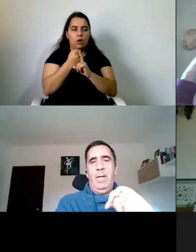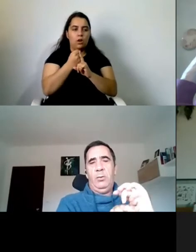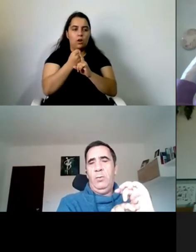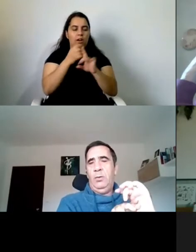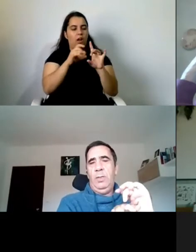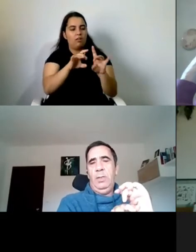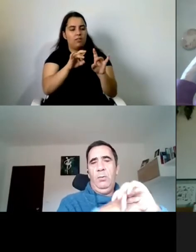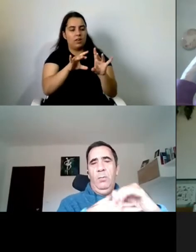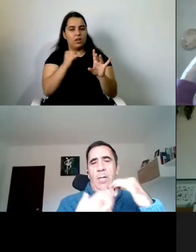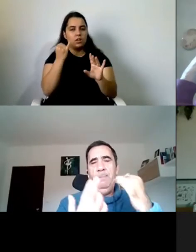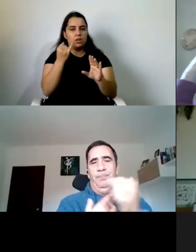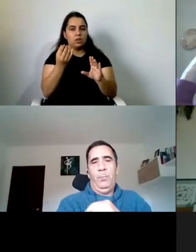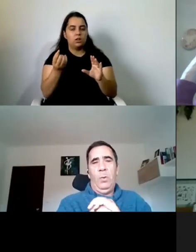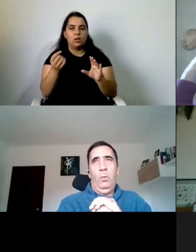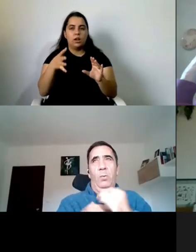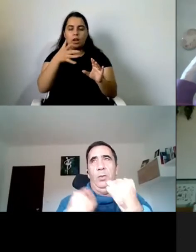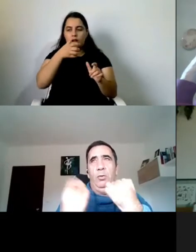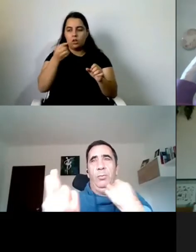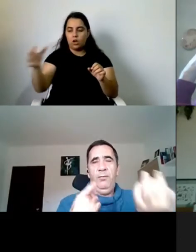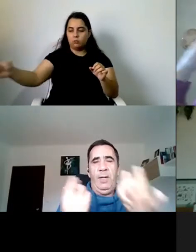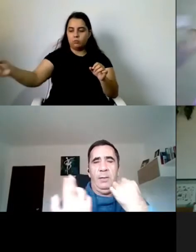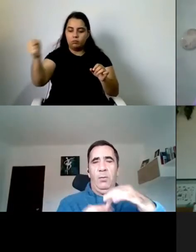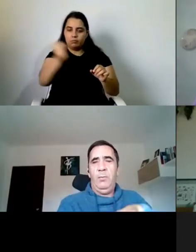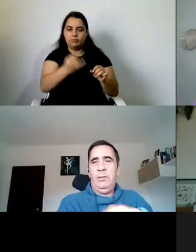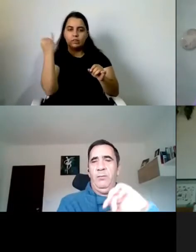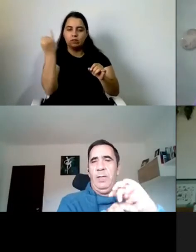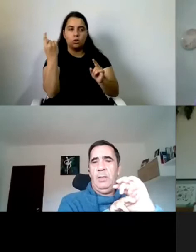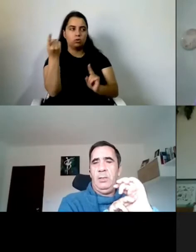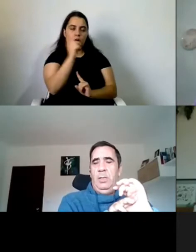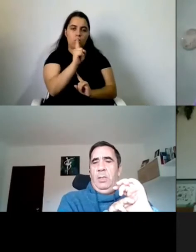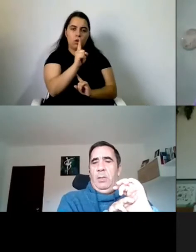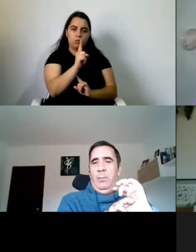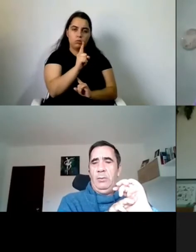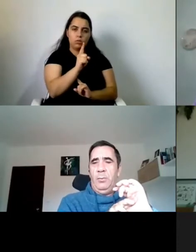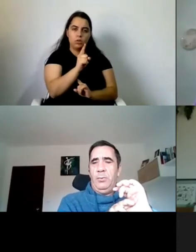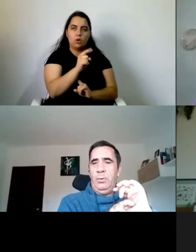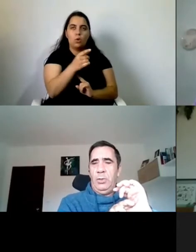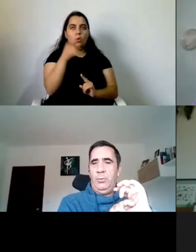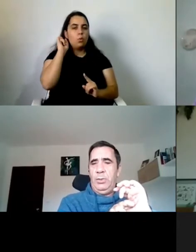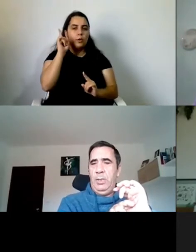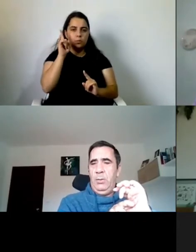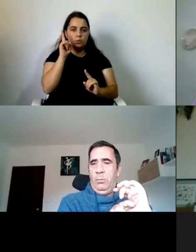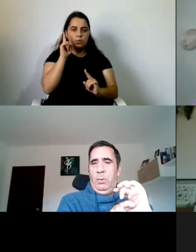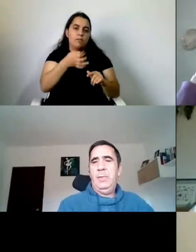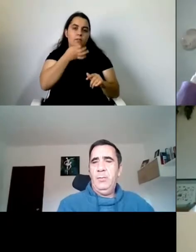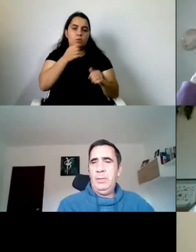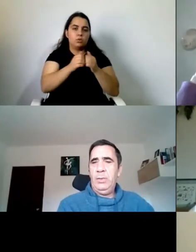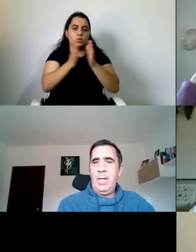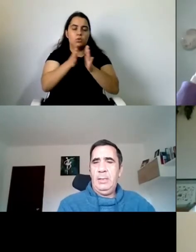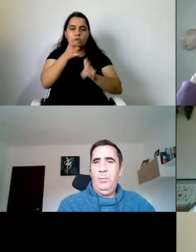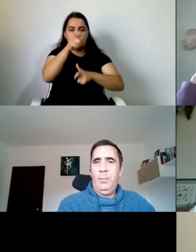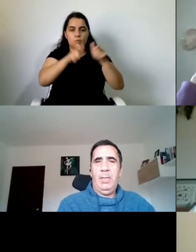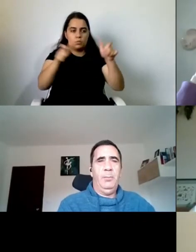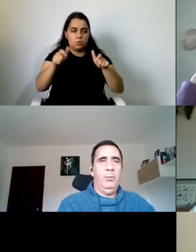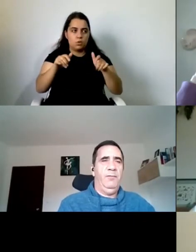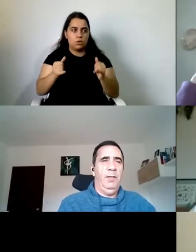Seria mais, quanto a ele, uma dupla oferta, quanto mais ofertas, mais opções as pessoas teriam. Sendo assim, eu